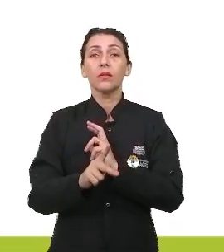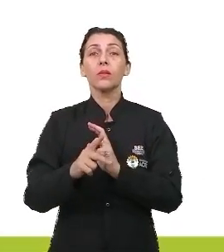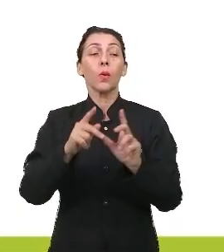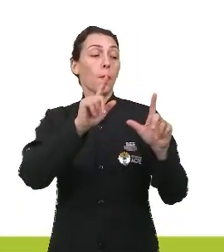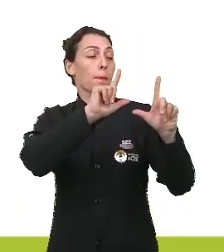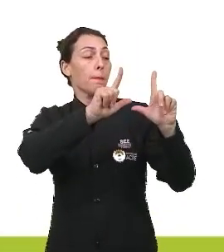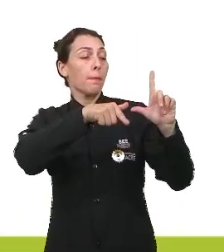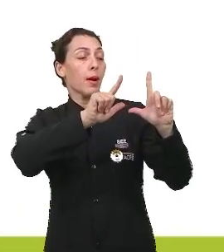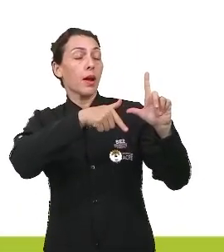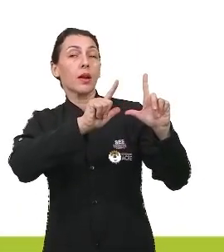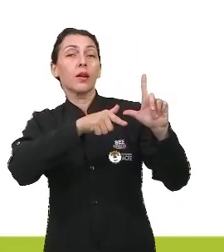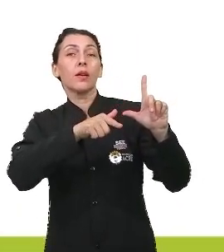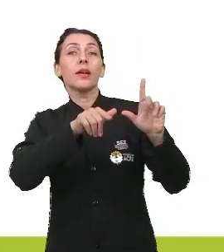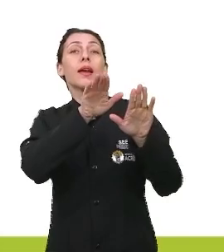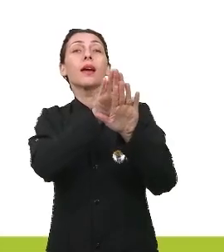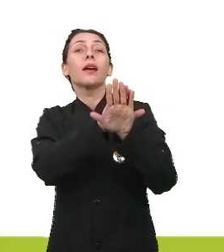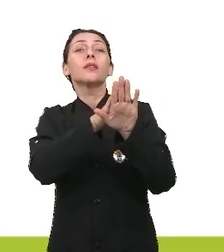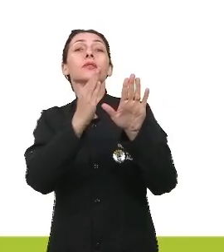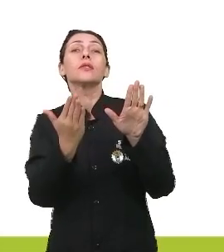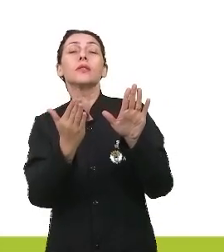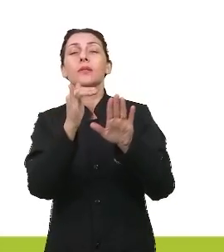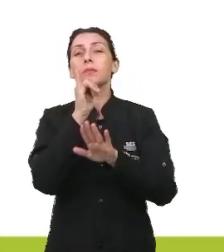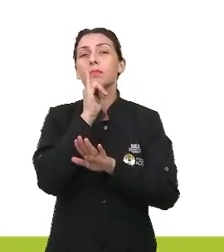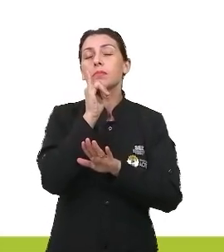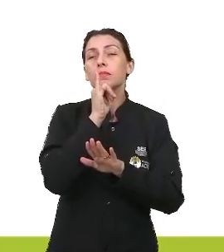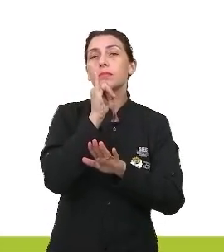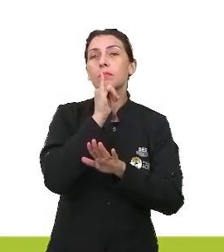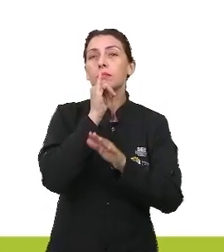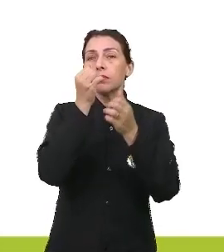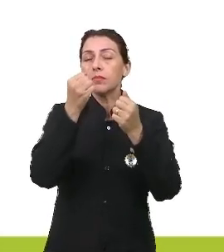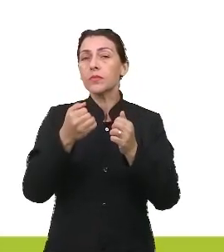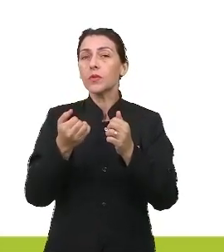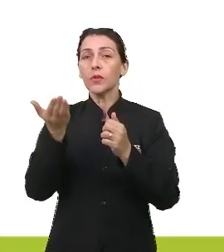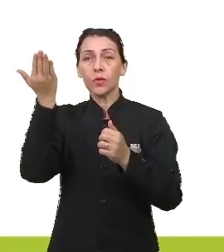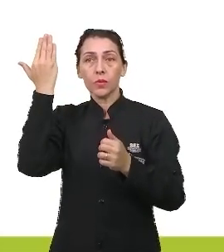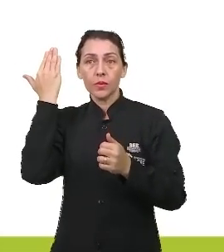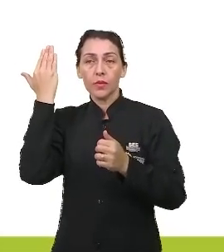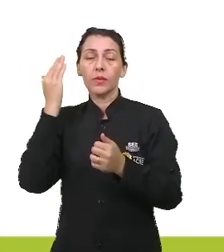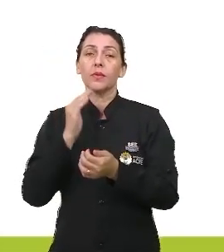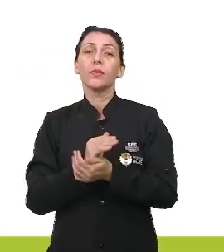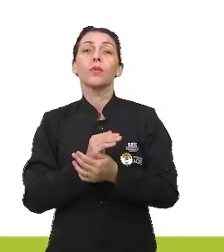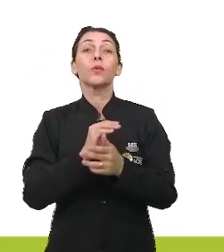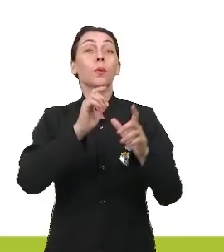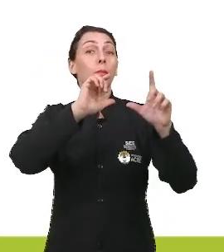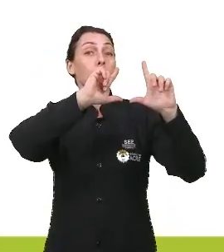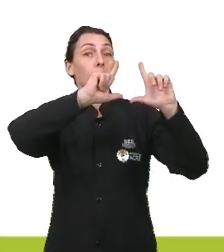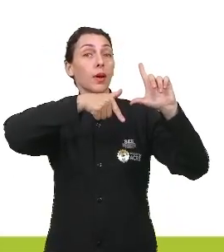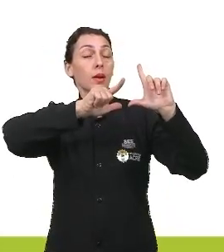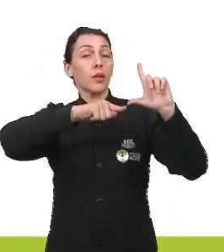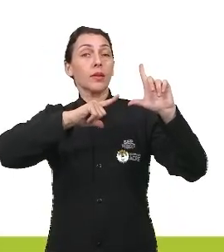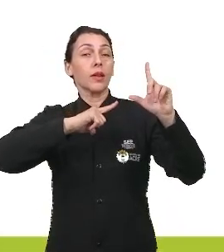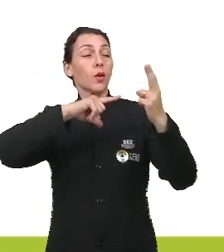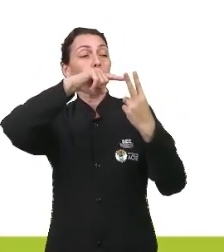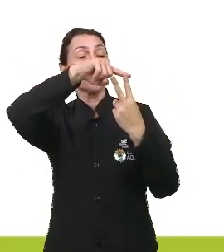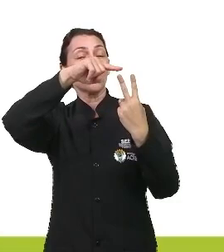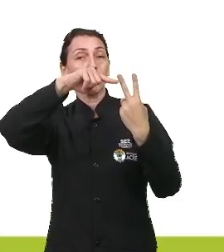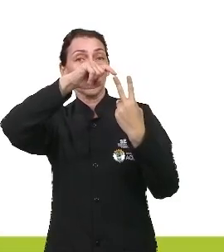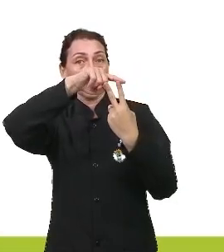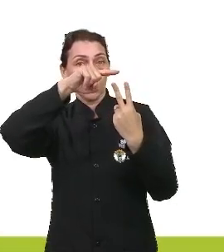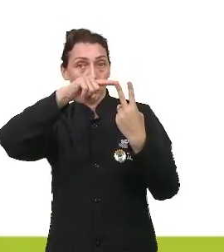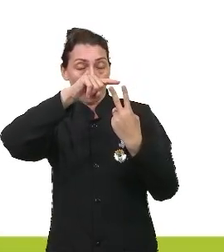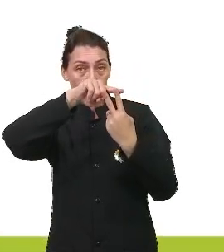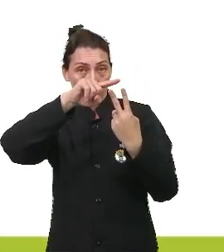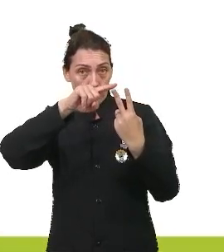paradoxo e a antíntese, por exemplo, que o senhor explicou lá atrás? No paradoxo, gente, eu tenho duas coisas